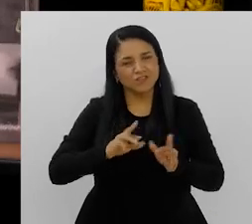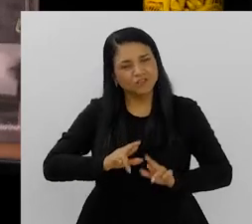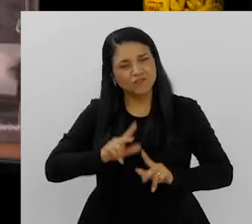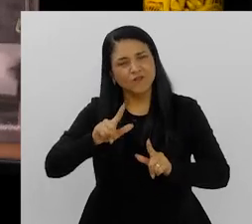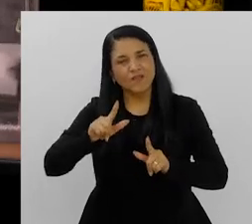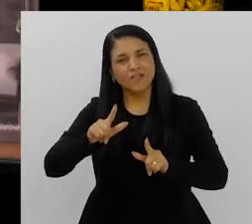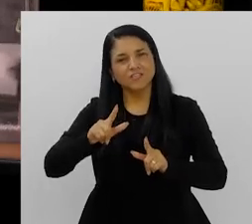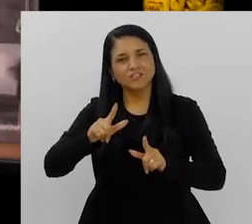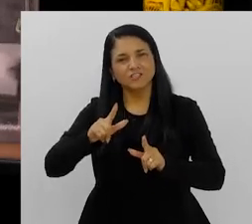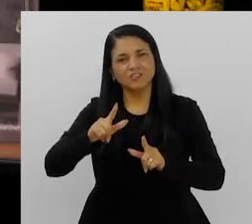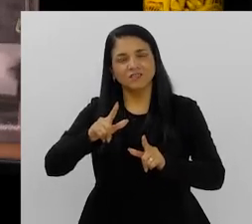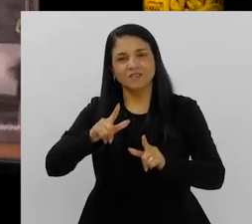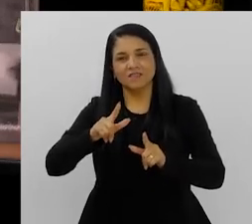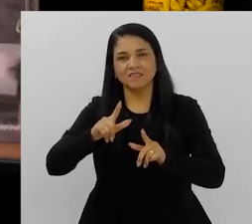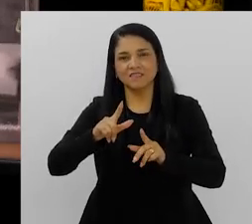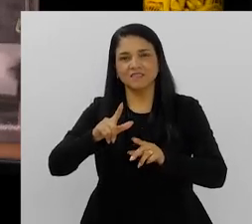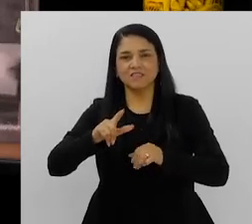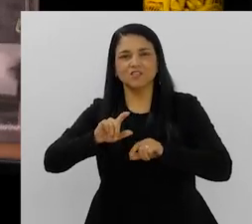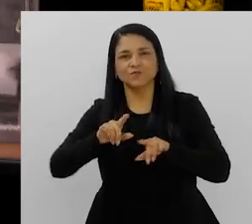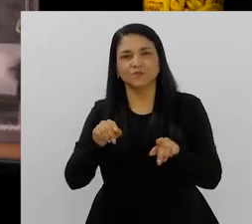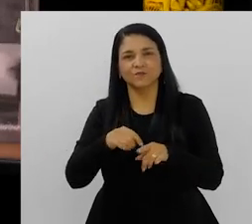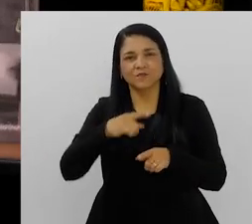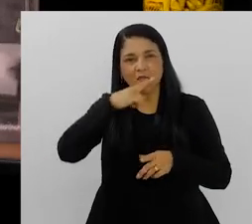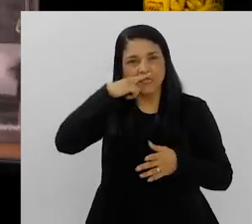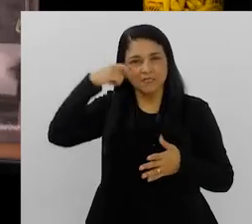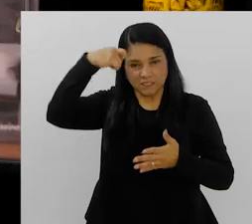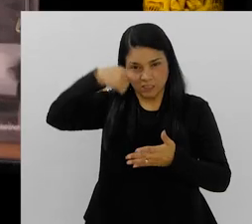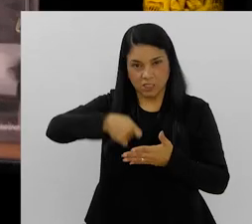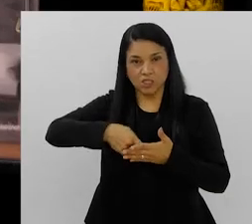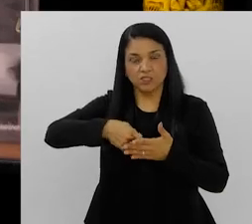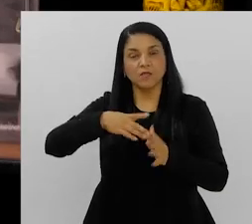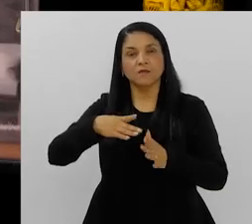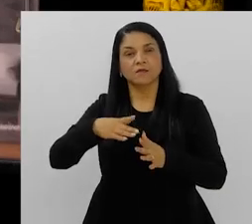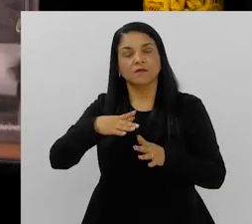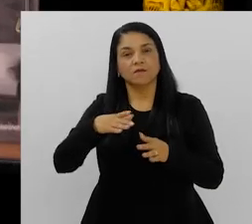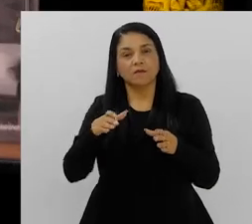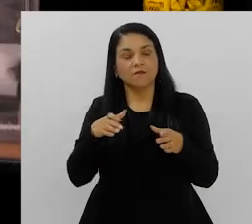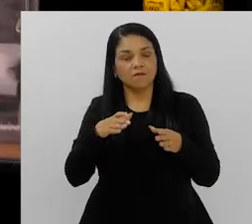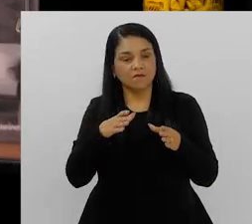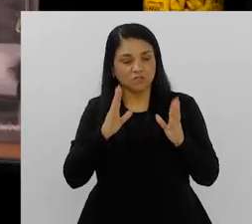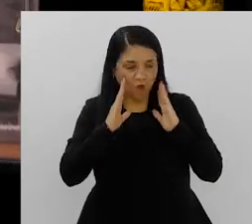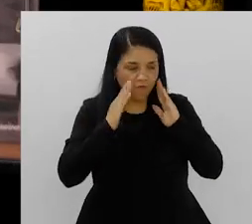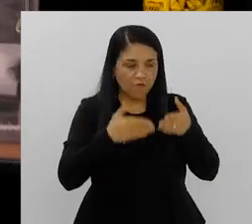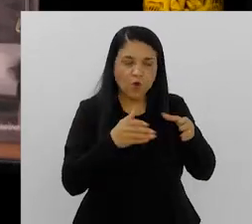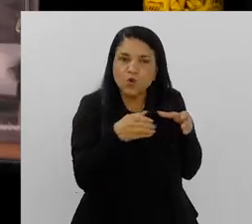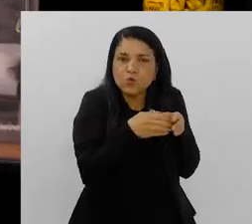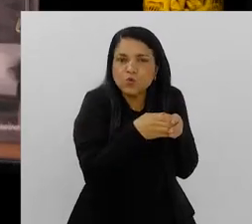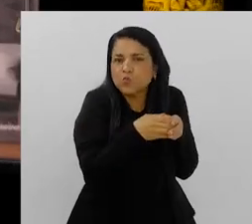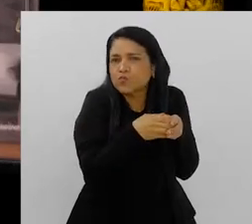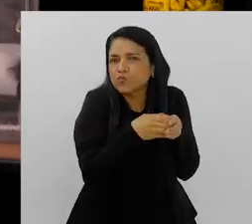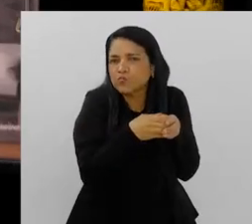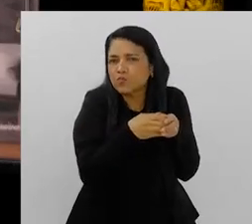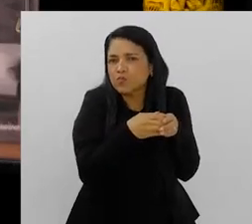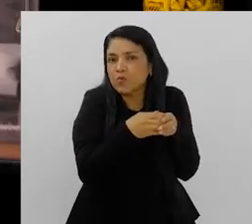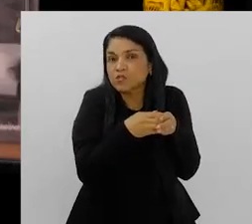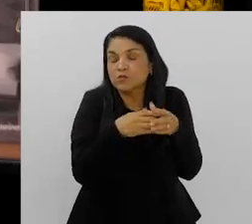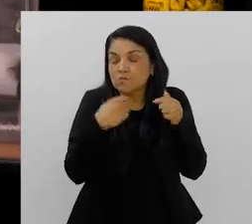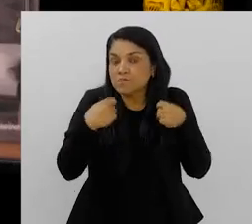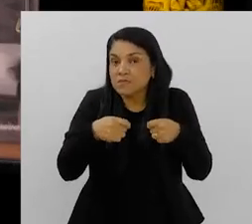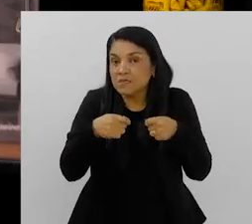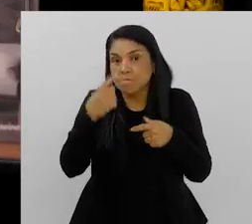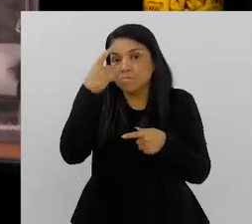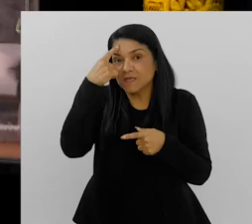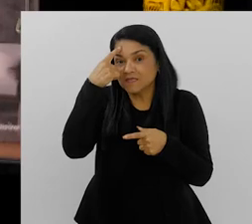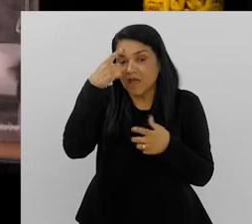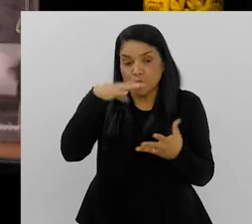E não uma direção mais impositiva, narcisista, que vai privilegiar apenas grupos pequenos. Pensado em uma forma, de fato,